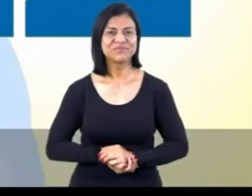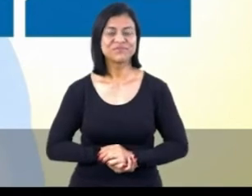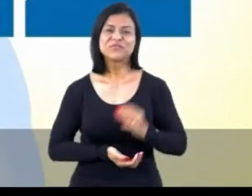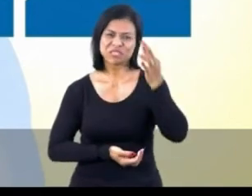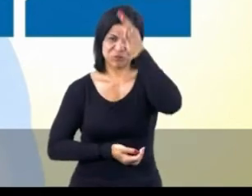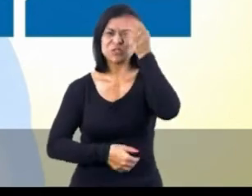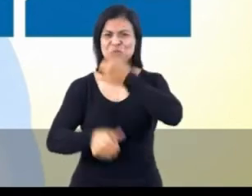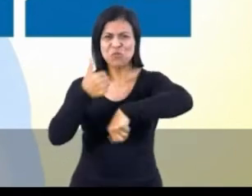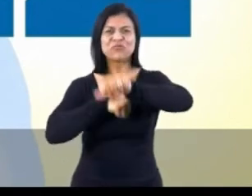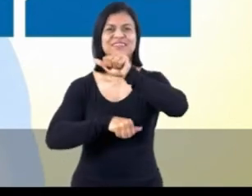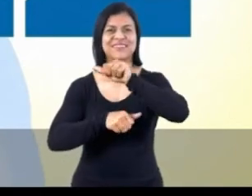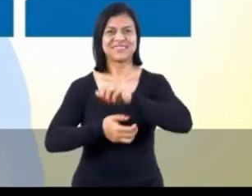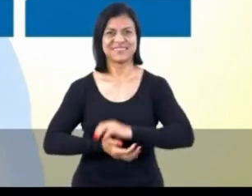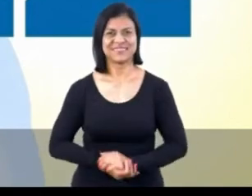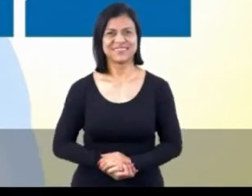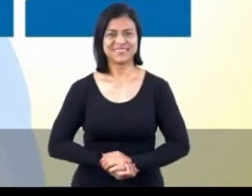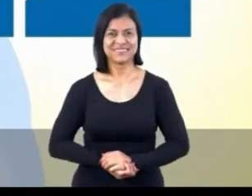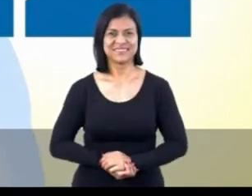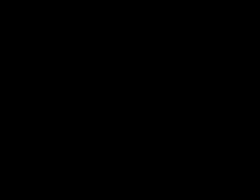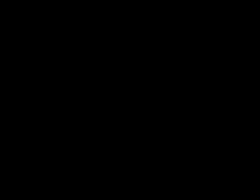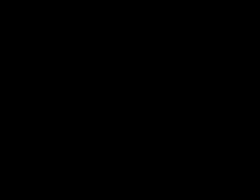Muda Espírito Santo!